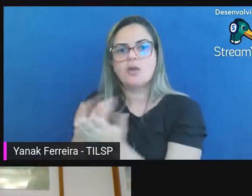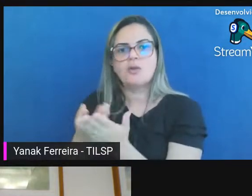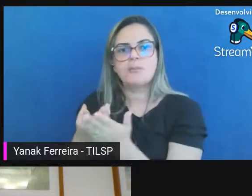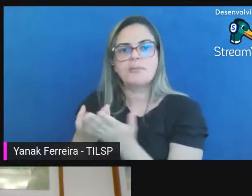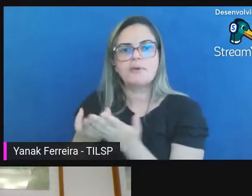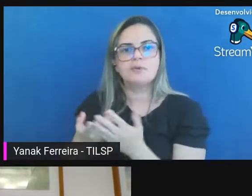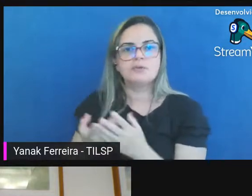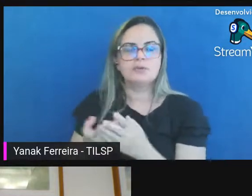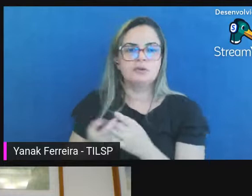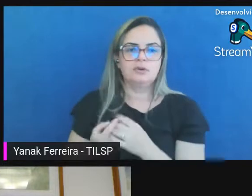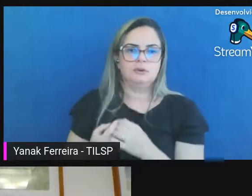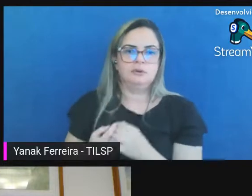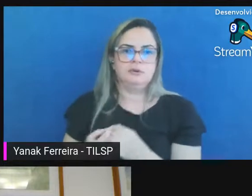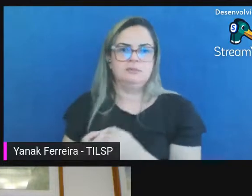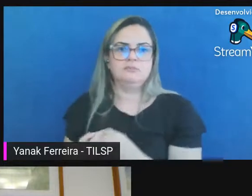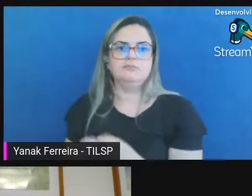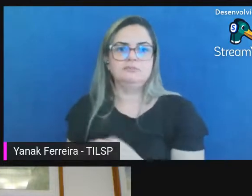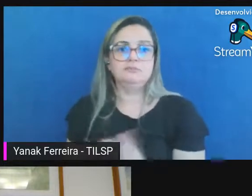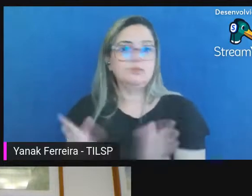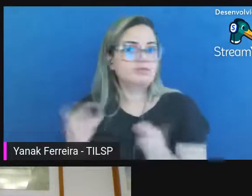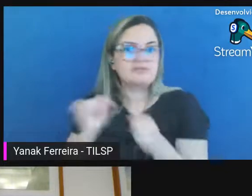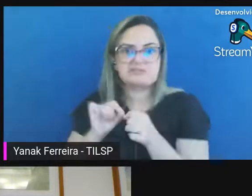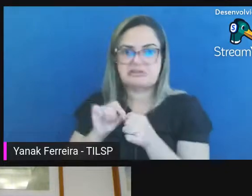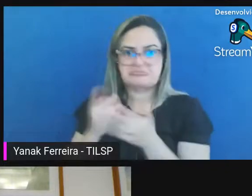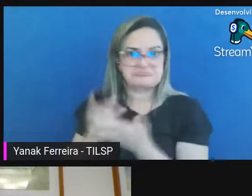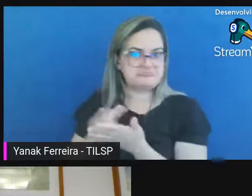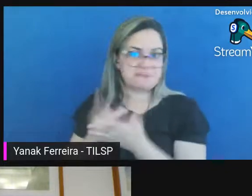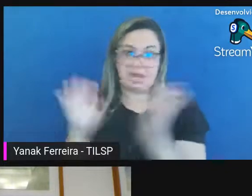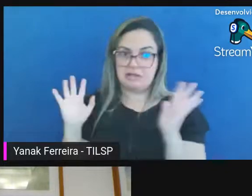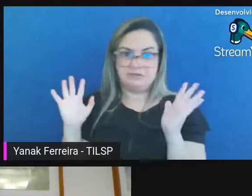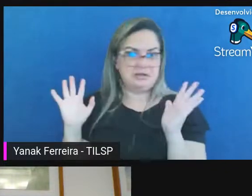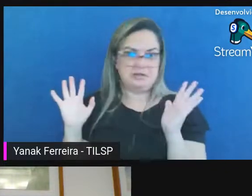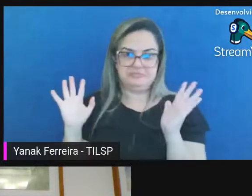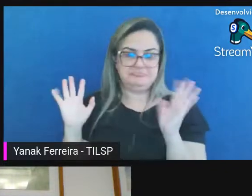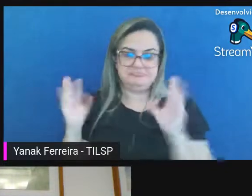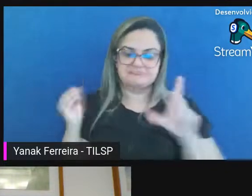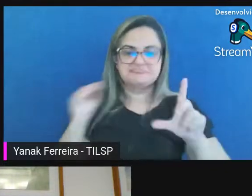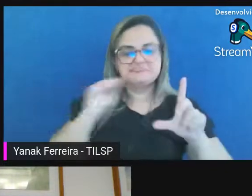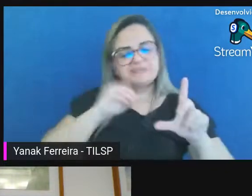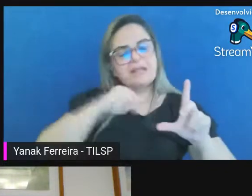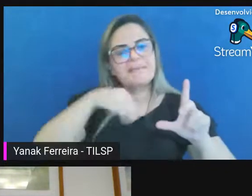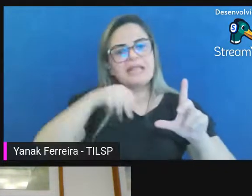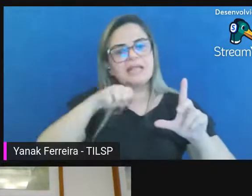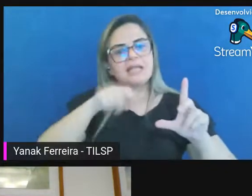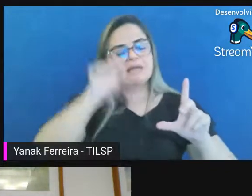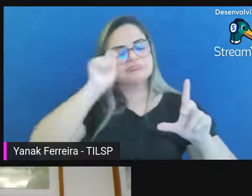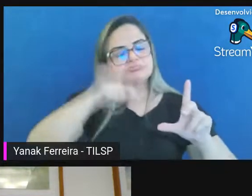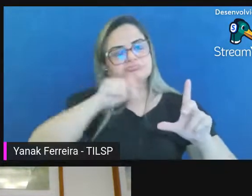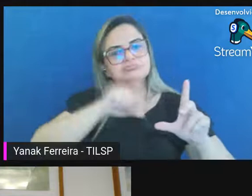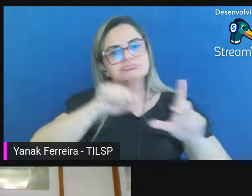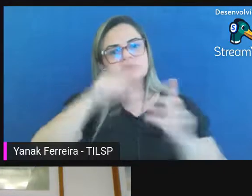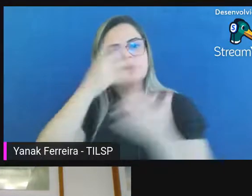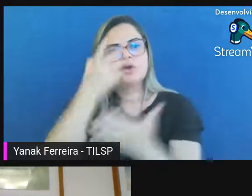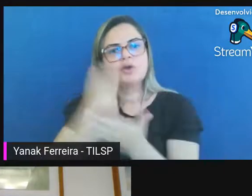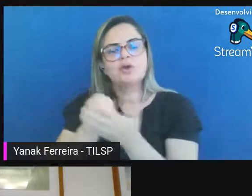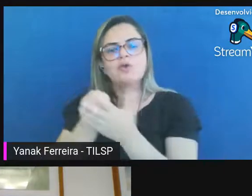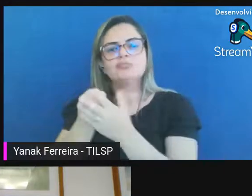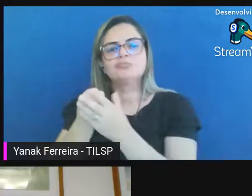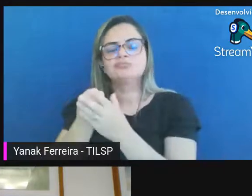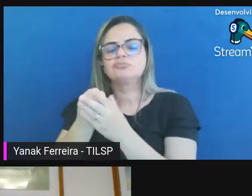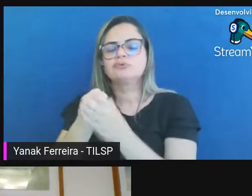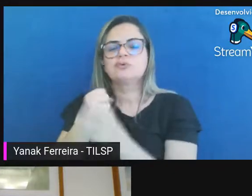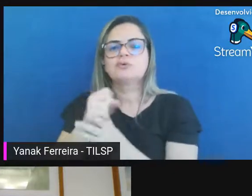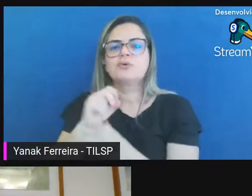errado nada de errado coloco metadado assino coloco num HD externo e ponho na estante